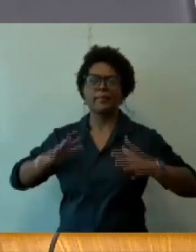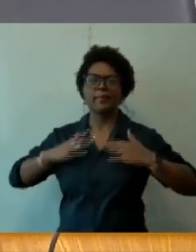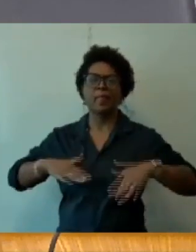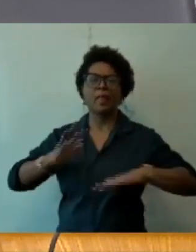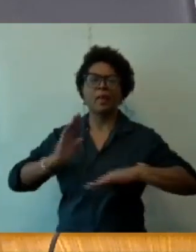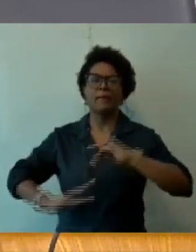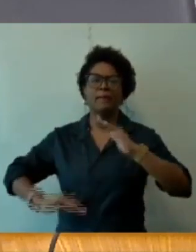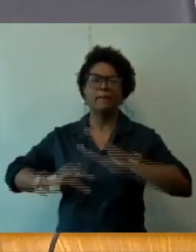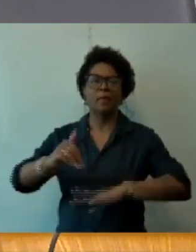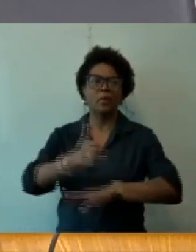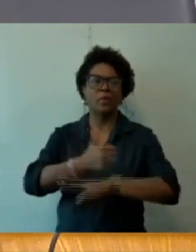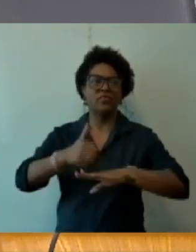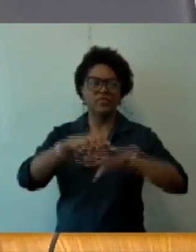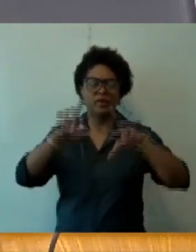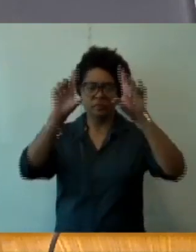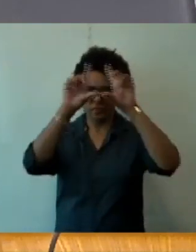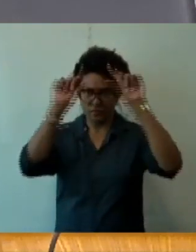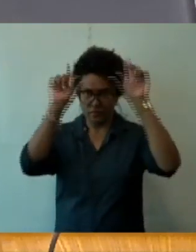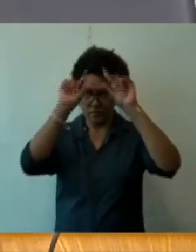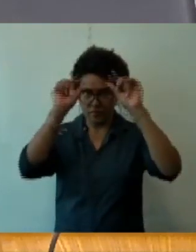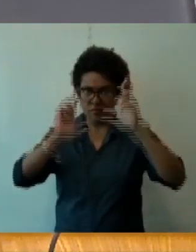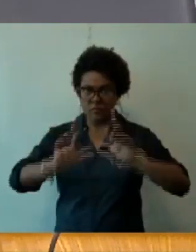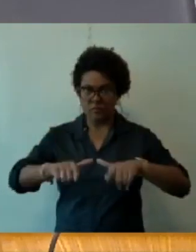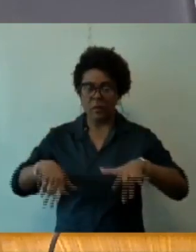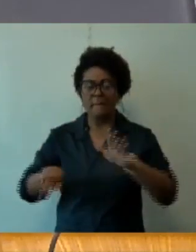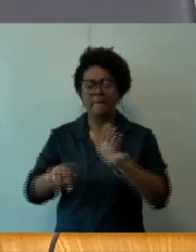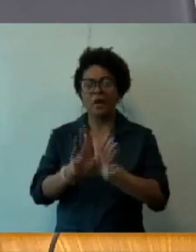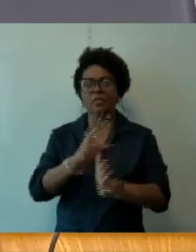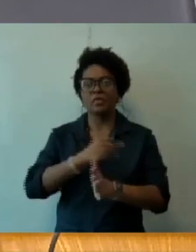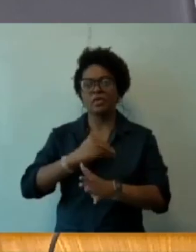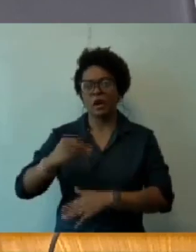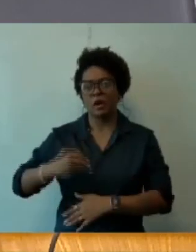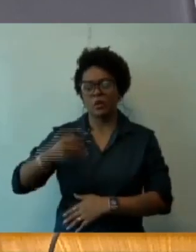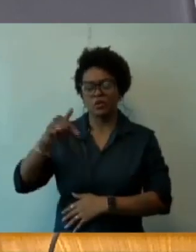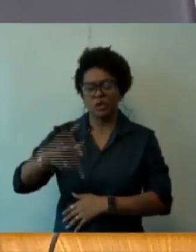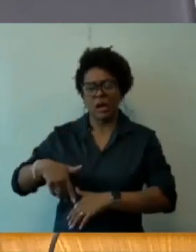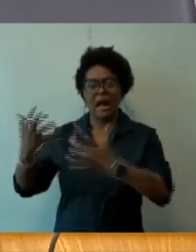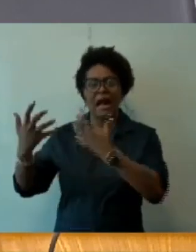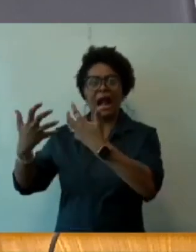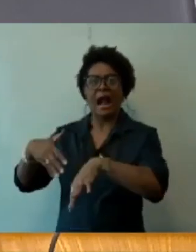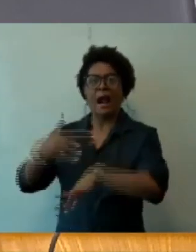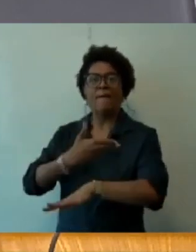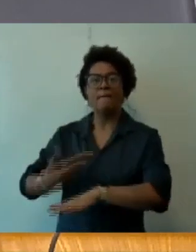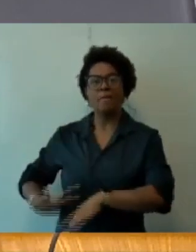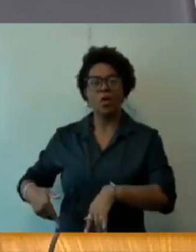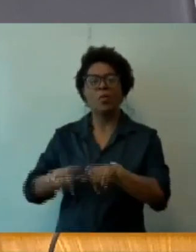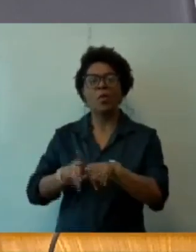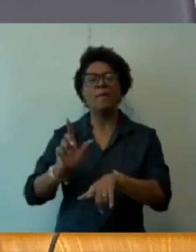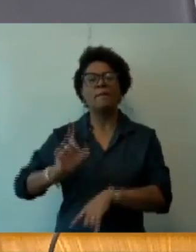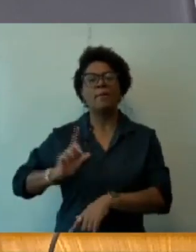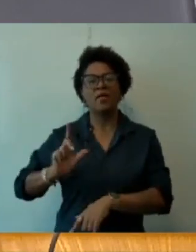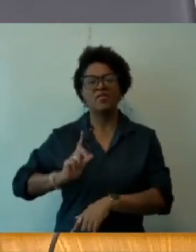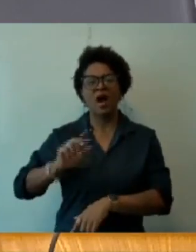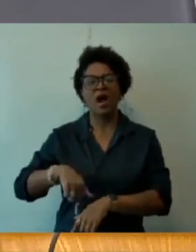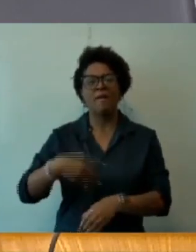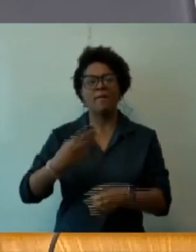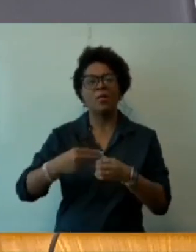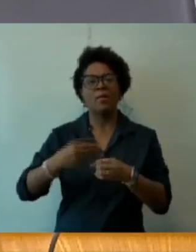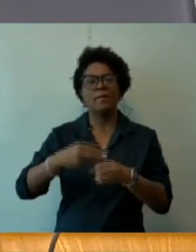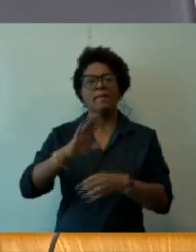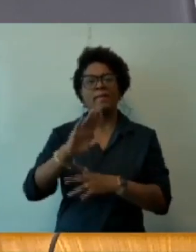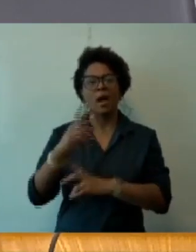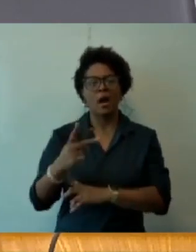em estabelecimento de saúde da rede pública e privada do município de Belo Horizonte. Autoria vereadora professor